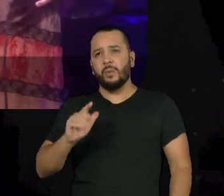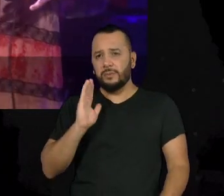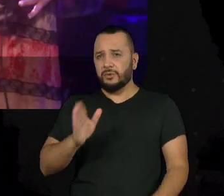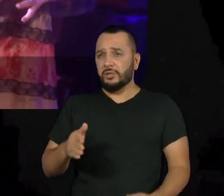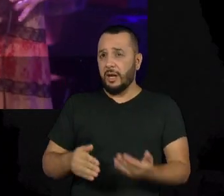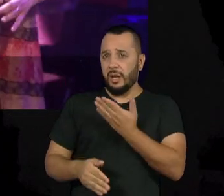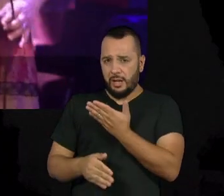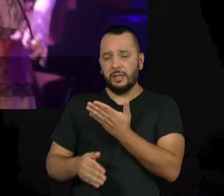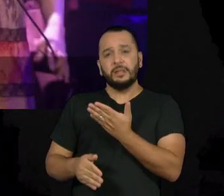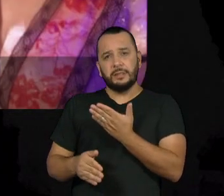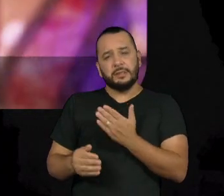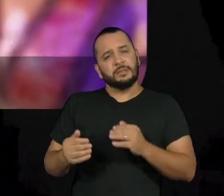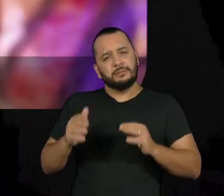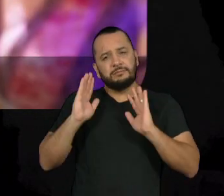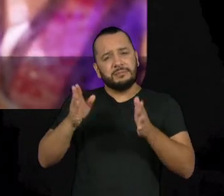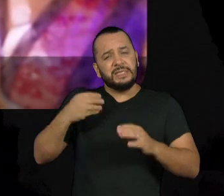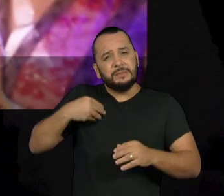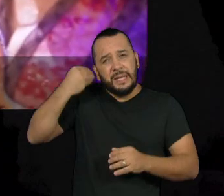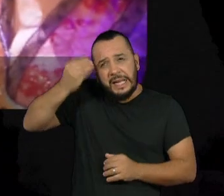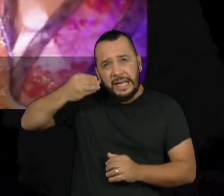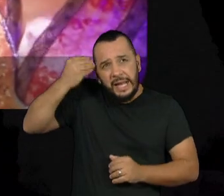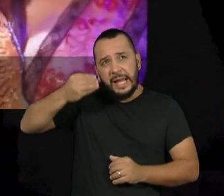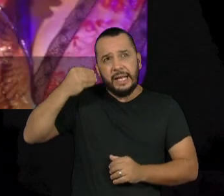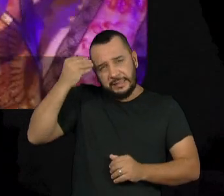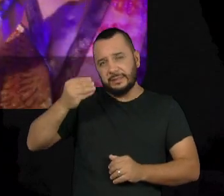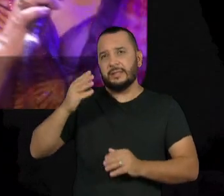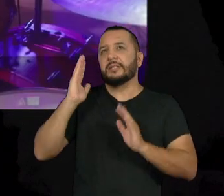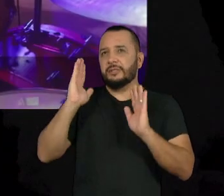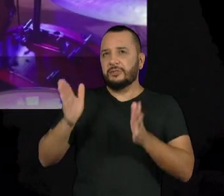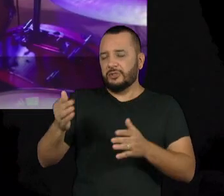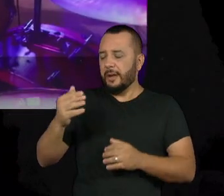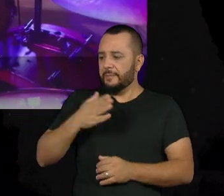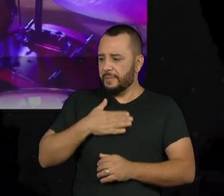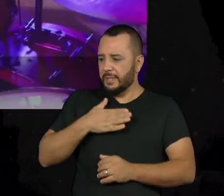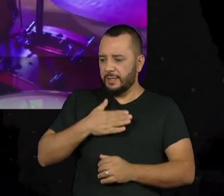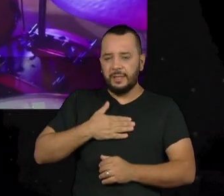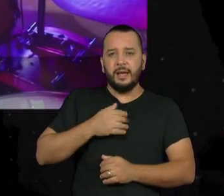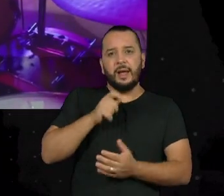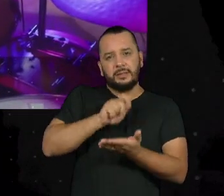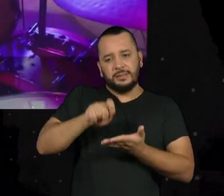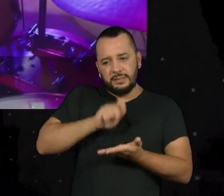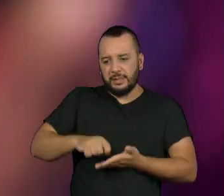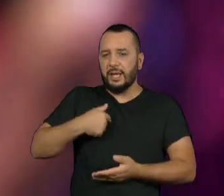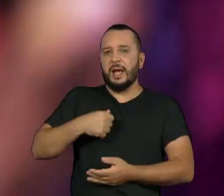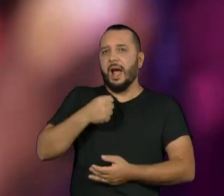que eu pude me experimentar enquanto compositora, me experimentar enquanto intérprete.